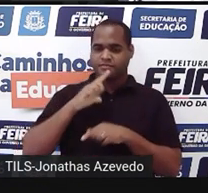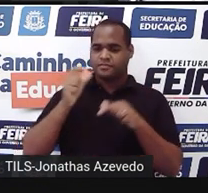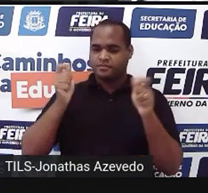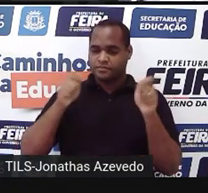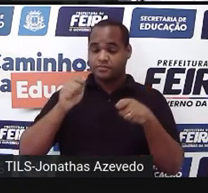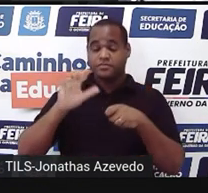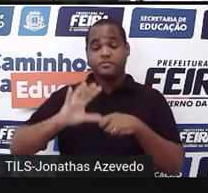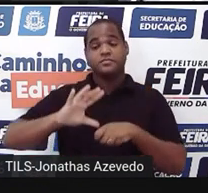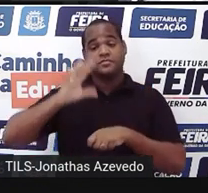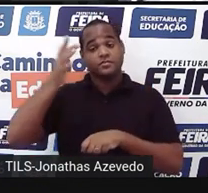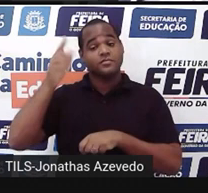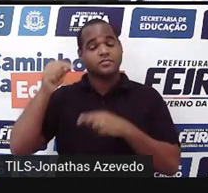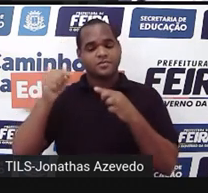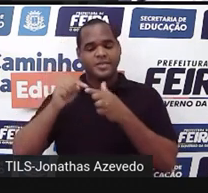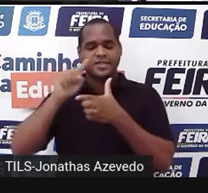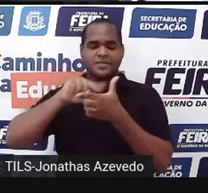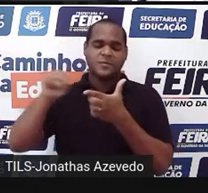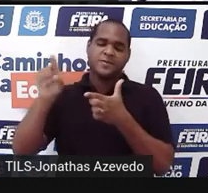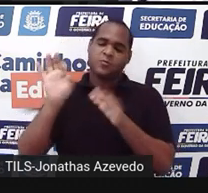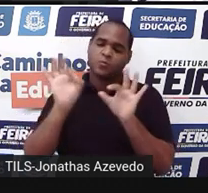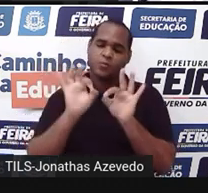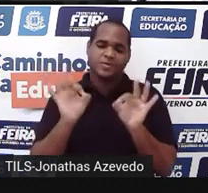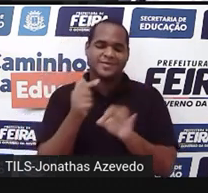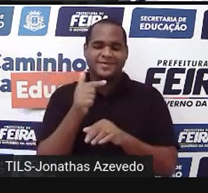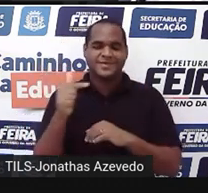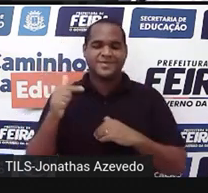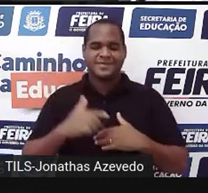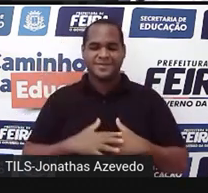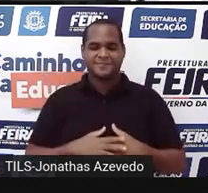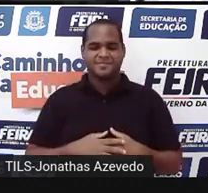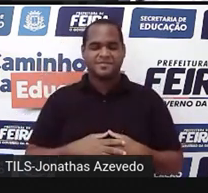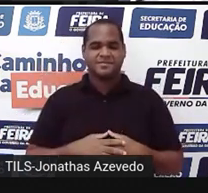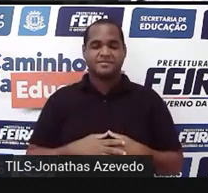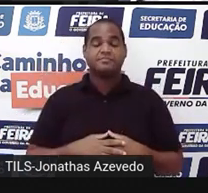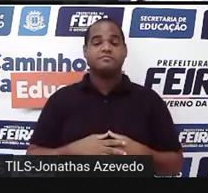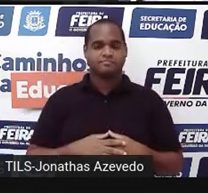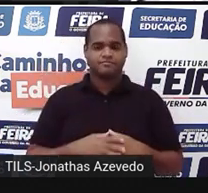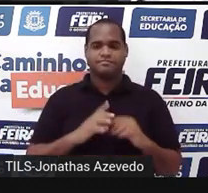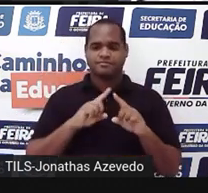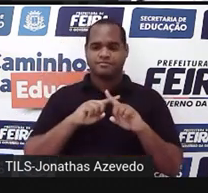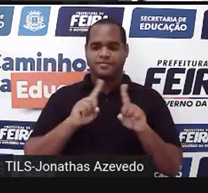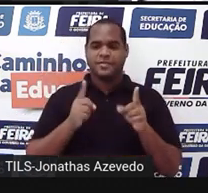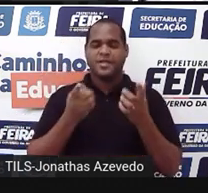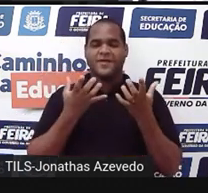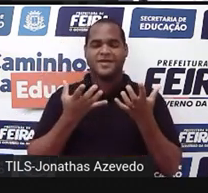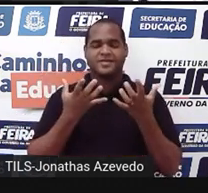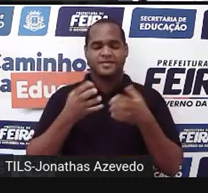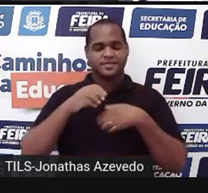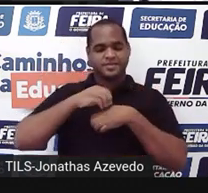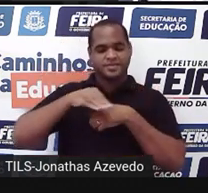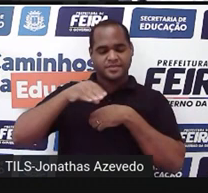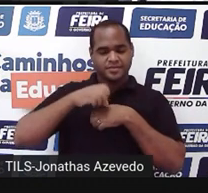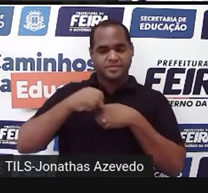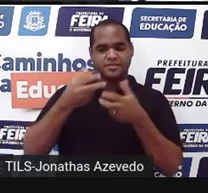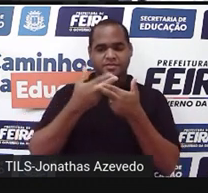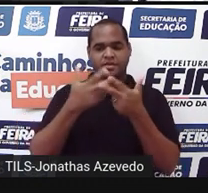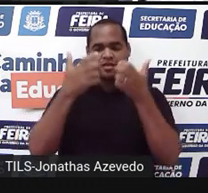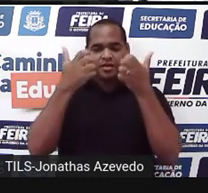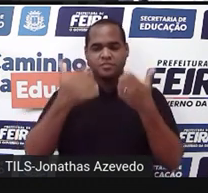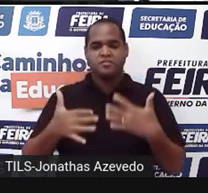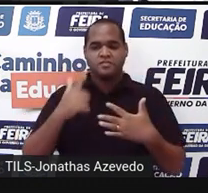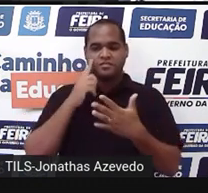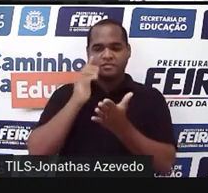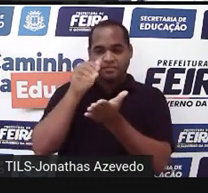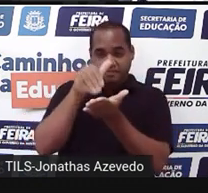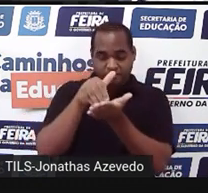acontecer. E sem problema algum. Tá bom? Mas eu quero deixar aqui, nesse finalzinho